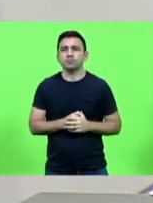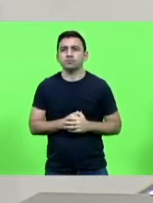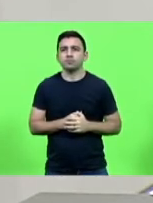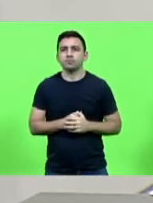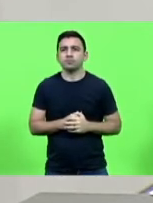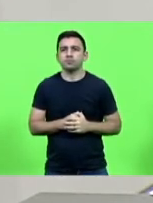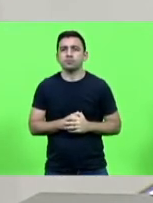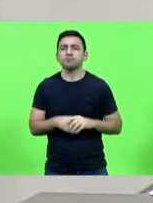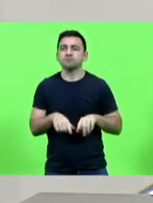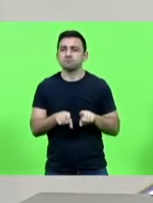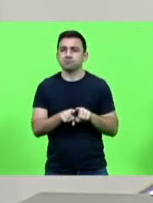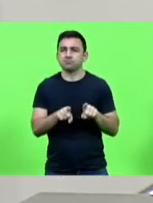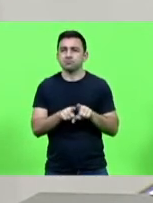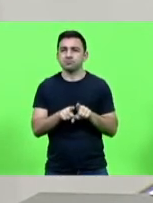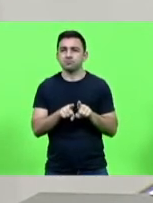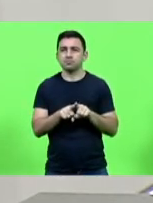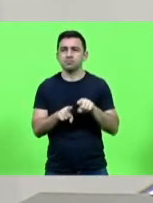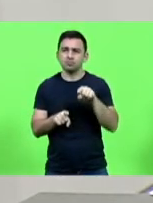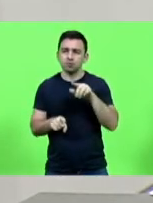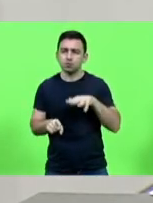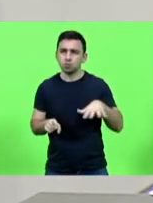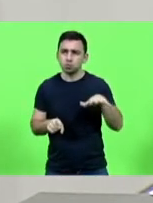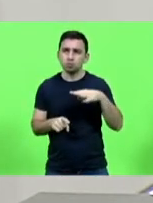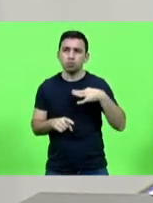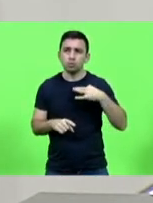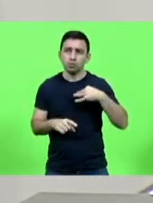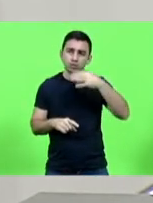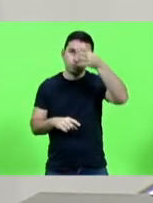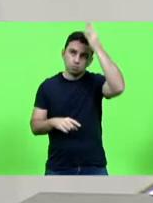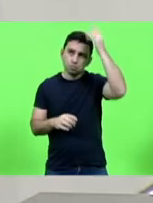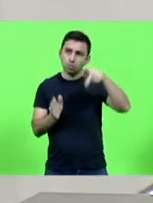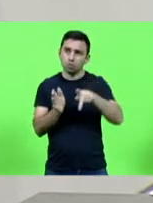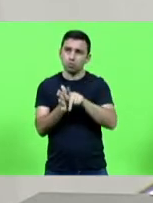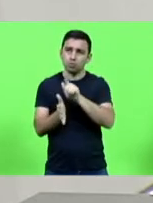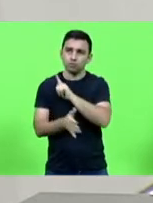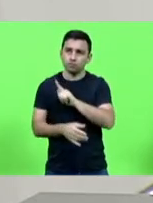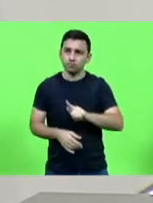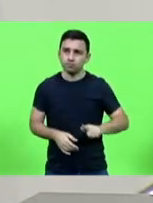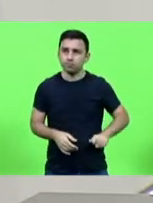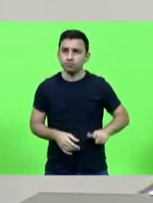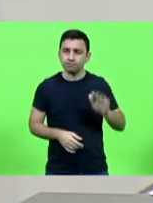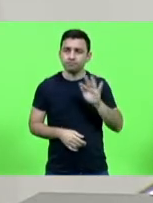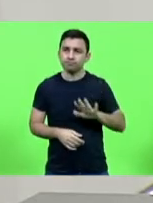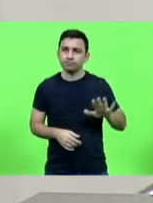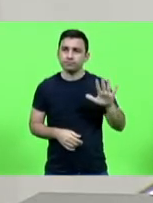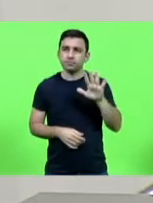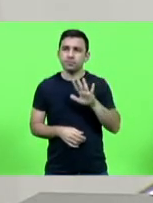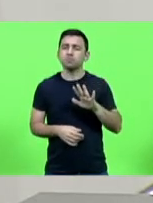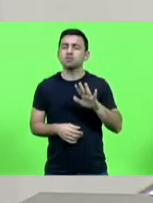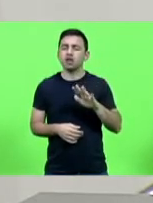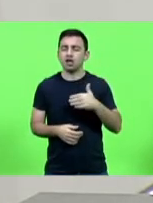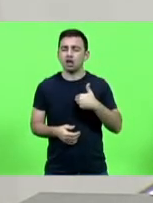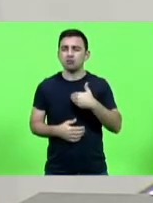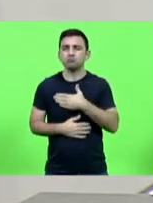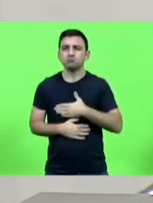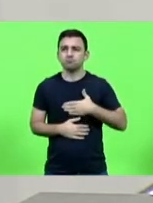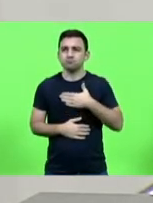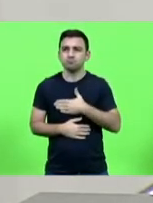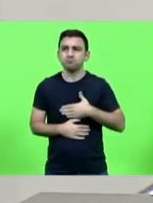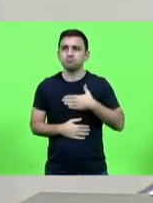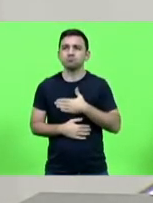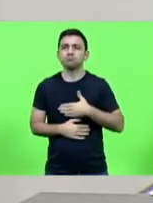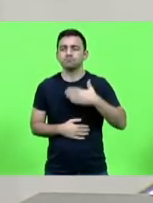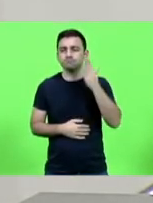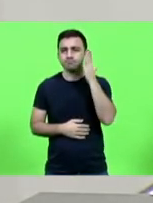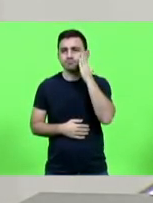são ali os bombeiros voluntários da União onde eu tenho a grata satisfação de saber